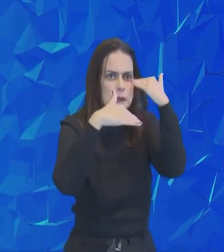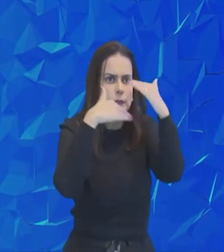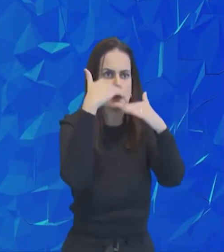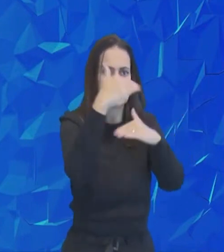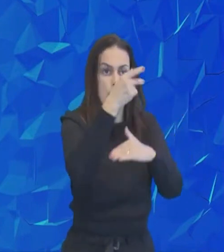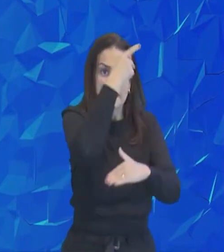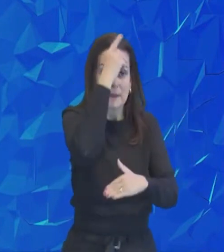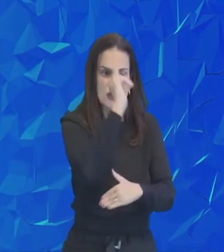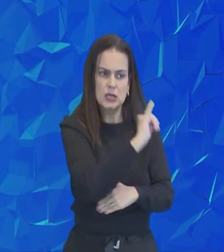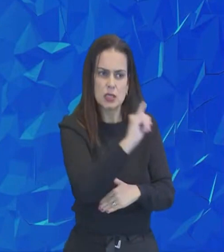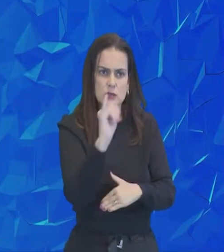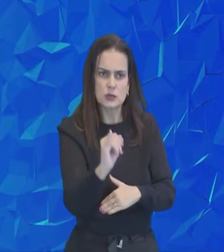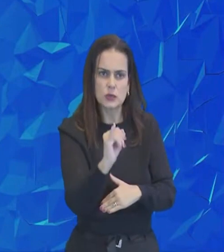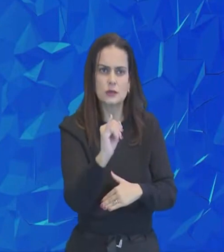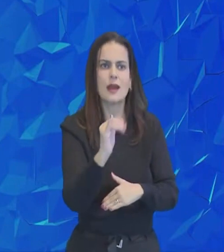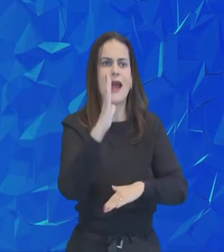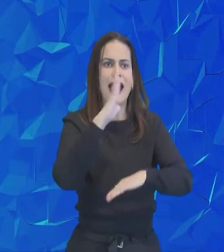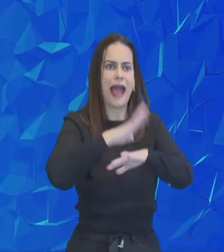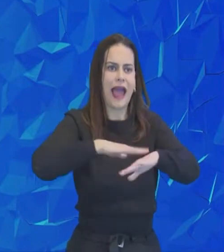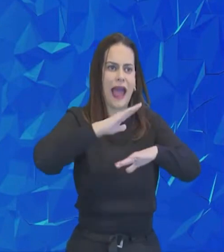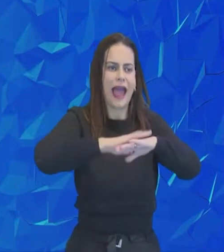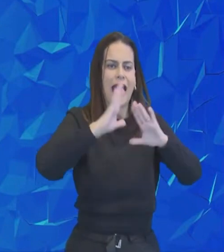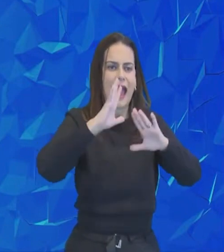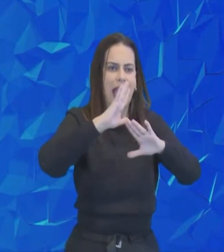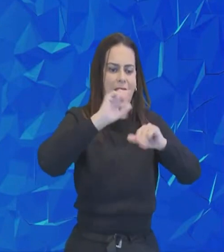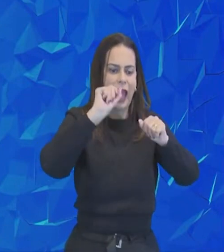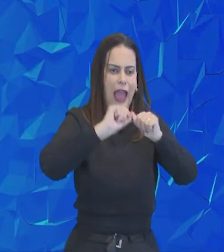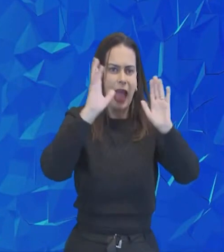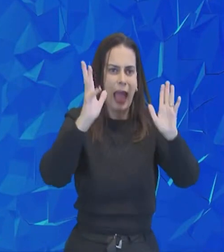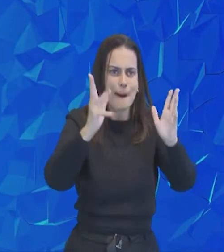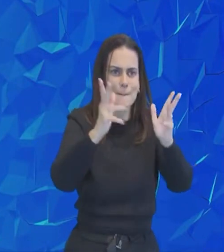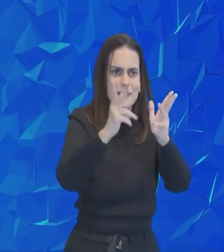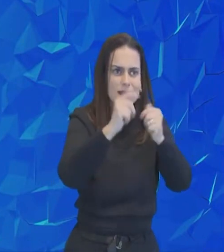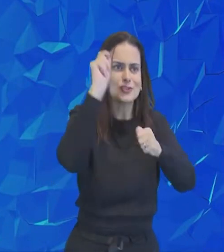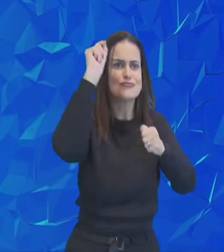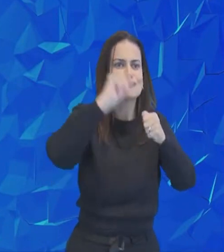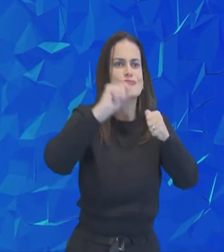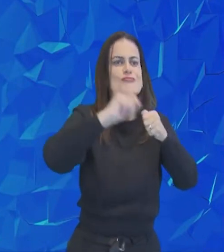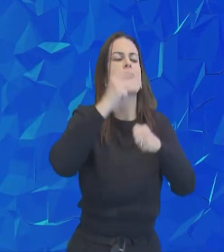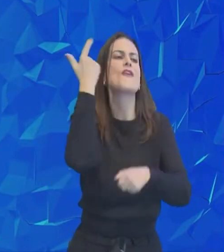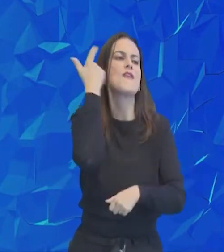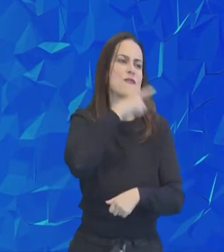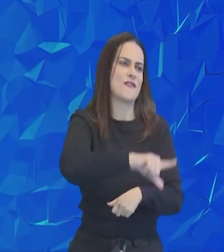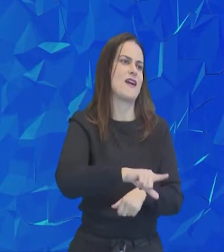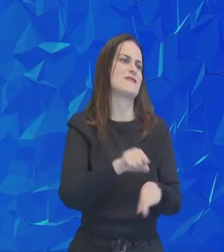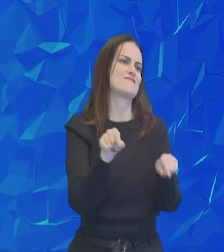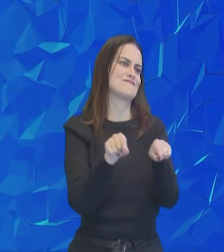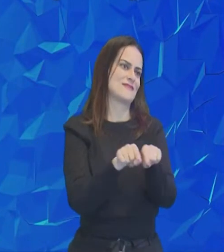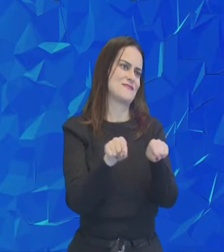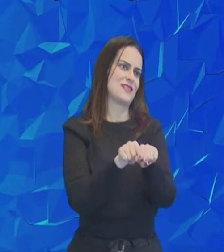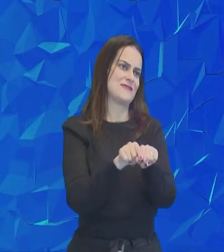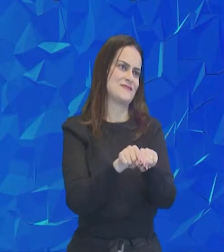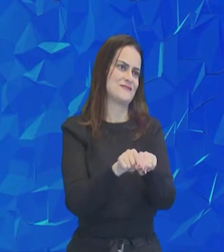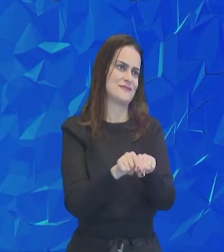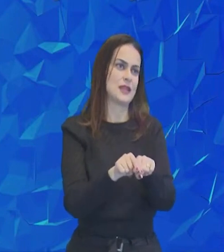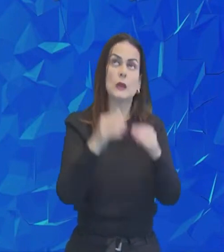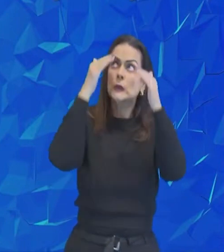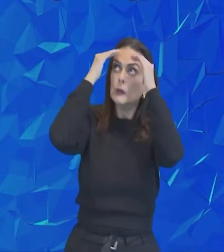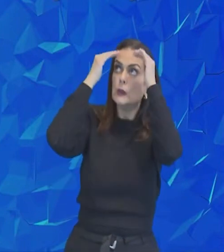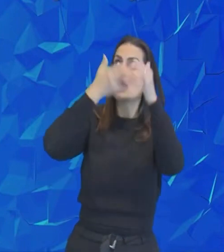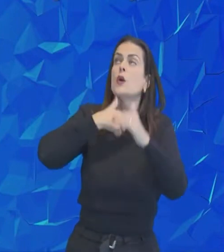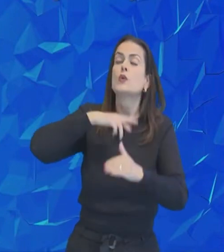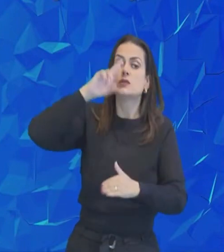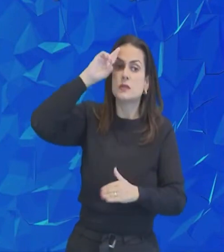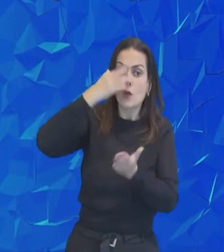adquira habilidade, para entender provérbios e parábolas, as parábolas e enigmas dos sábios, o temor do Senhor é o princípio do